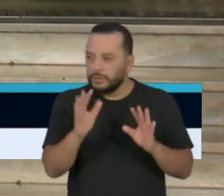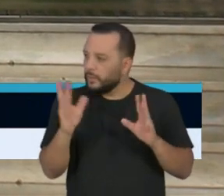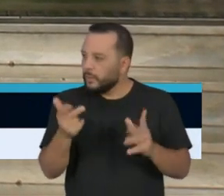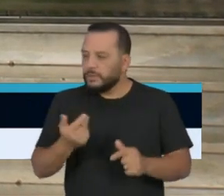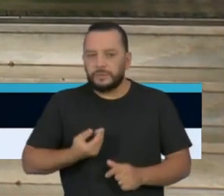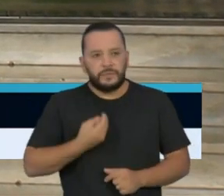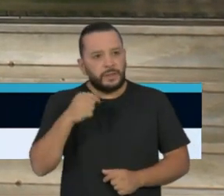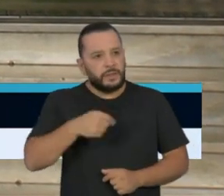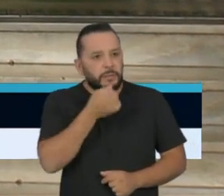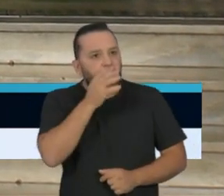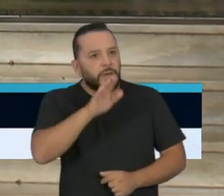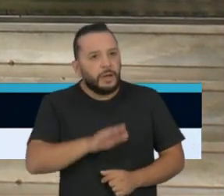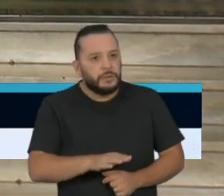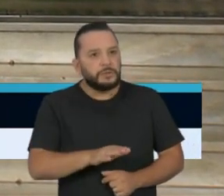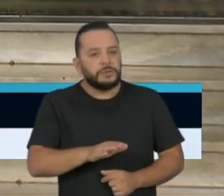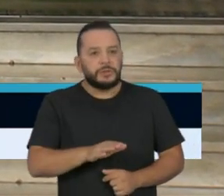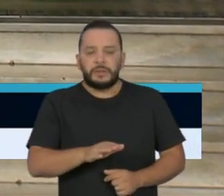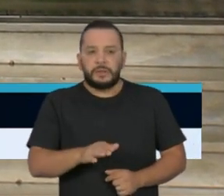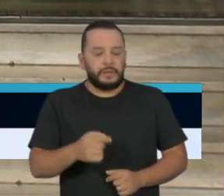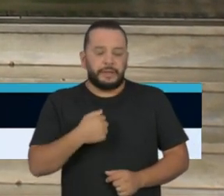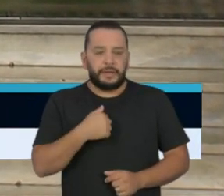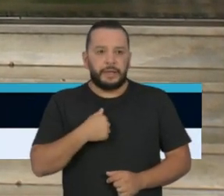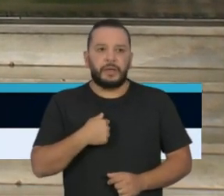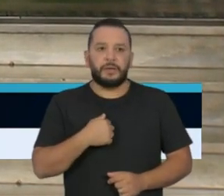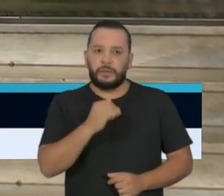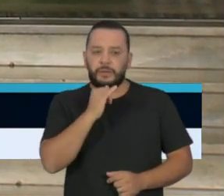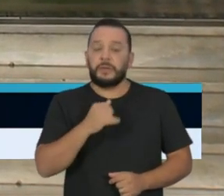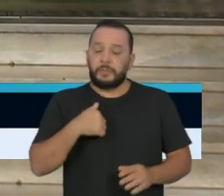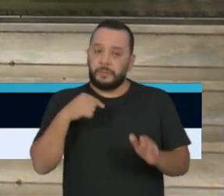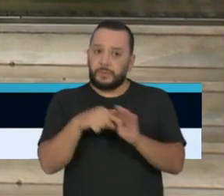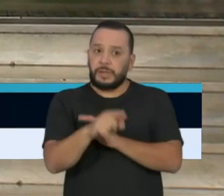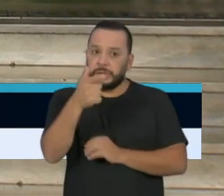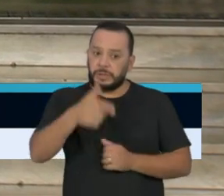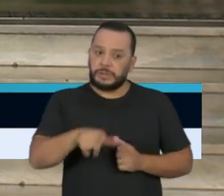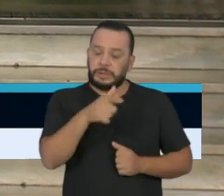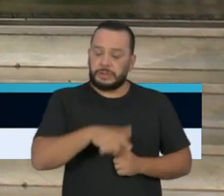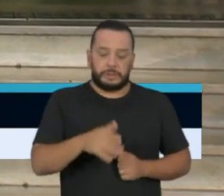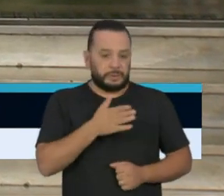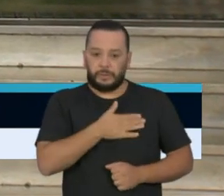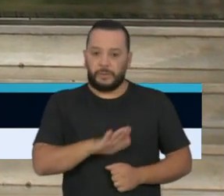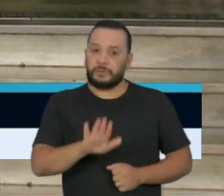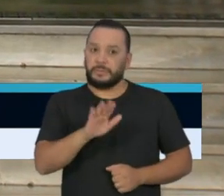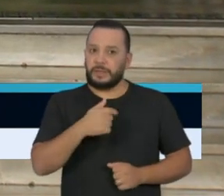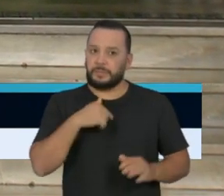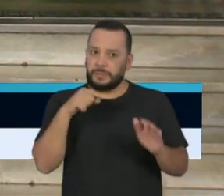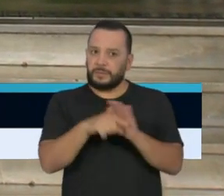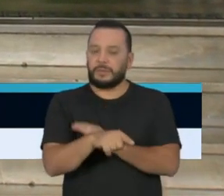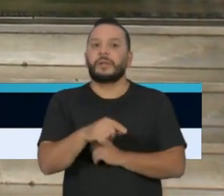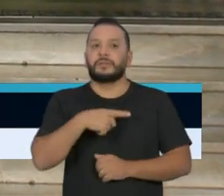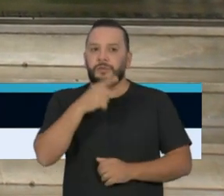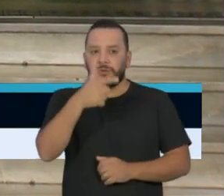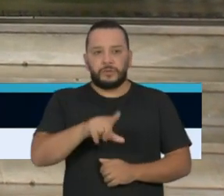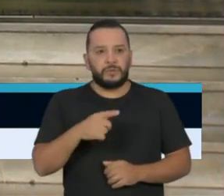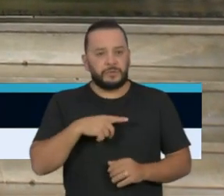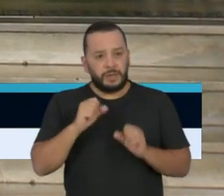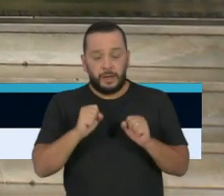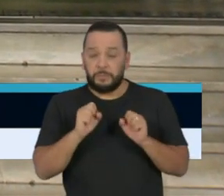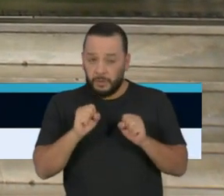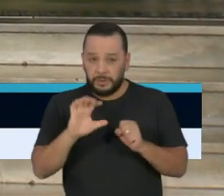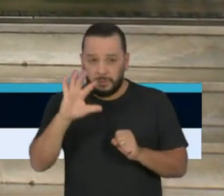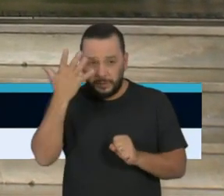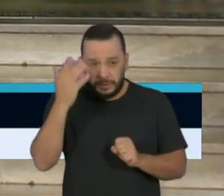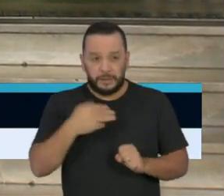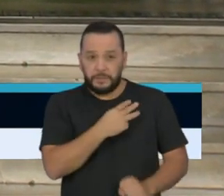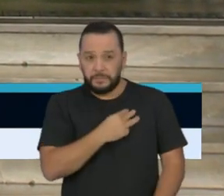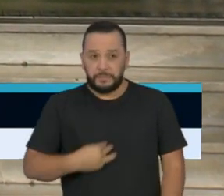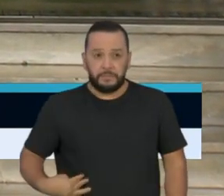aqui presentes. Eu odeio ser repetitivo, mas vou ter que voltar ao tema dessa possível demissão do ministro Luiz Henrique Mandetta, que é o